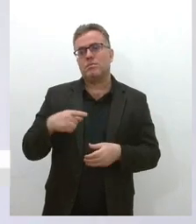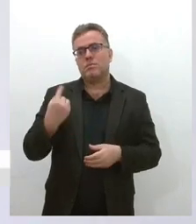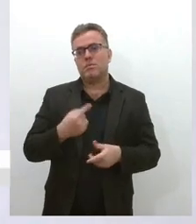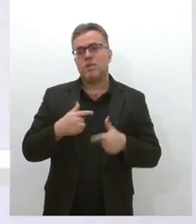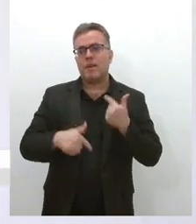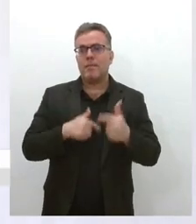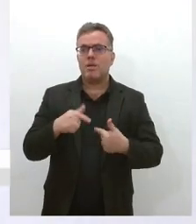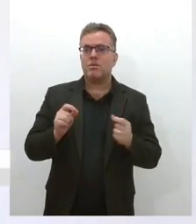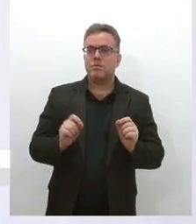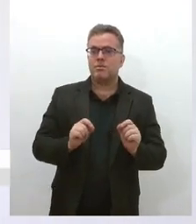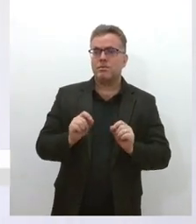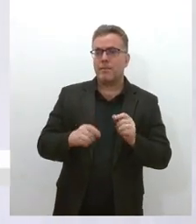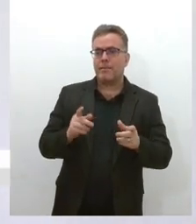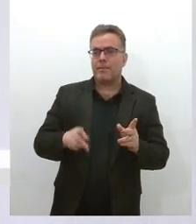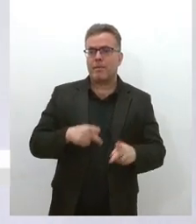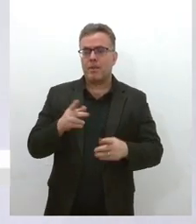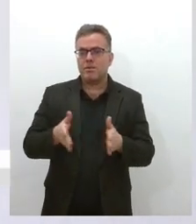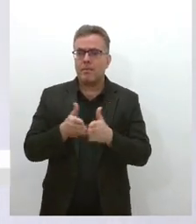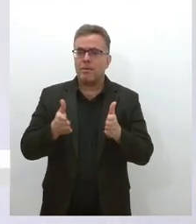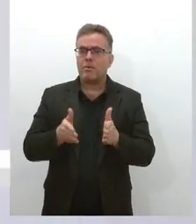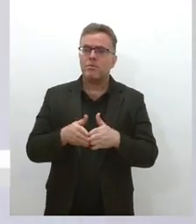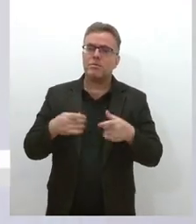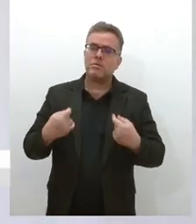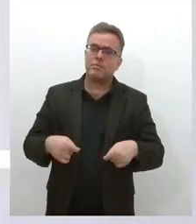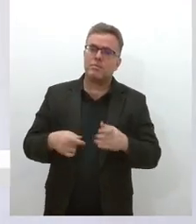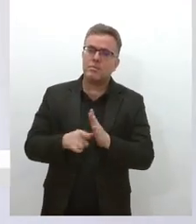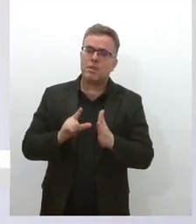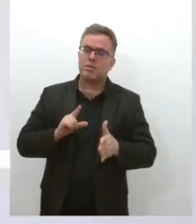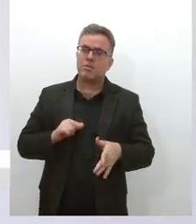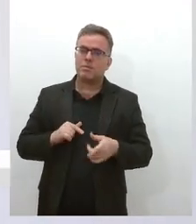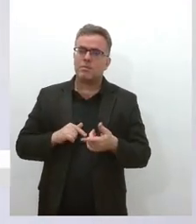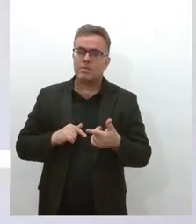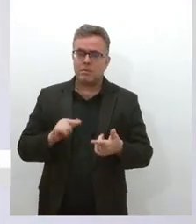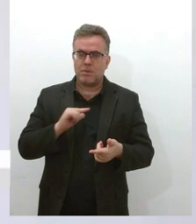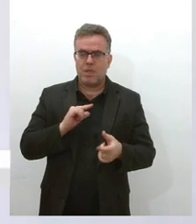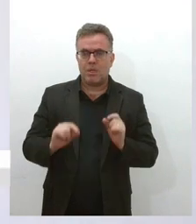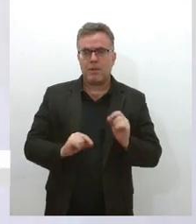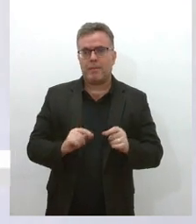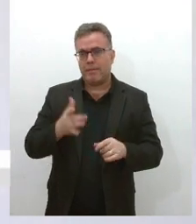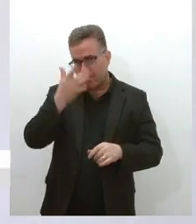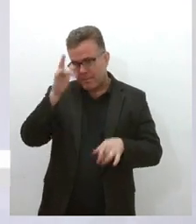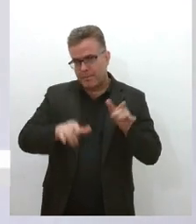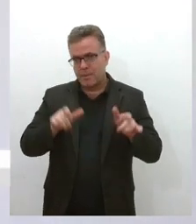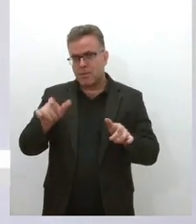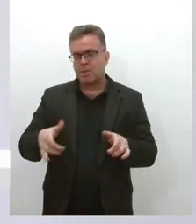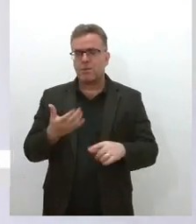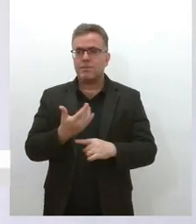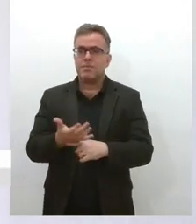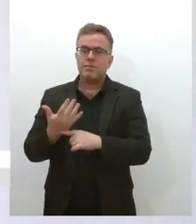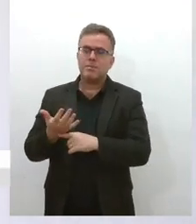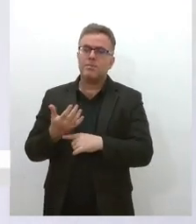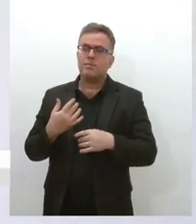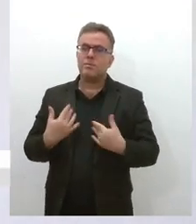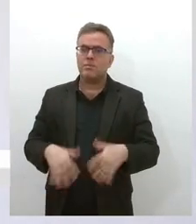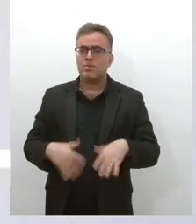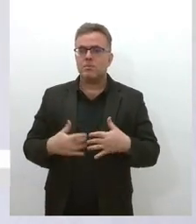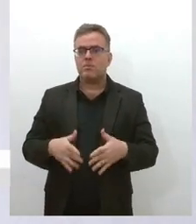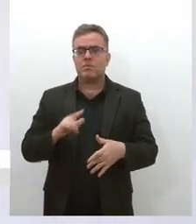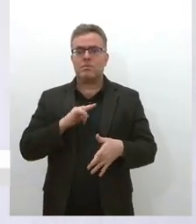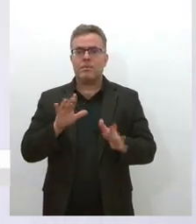população em situação de rua, antes nós tínhamos pessoas em situação de rua, hoje nós temos famílias,